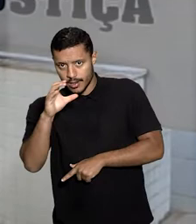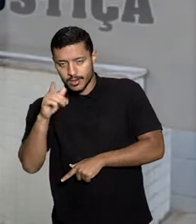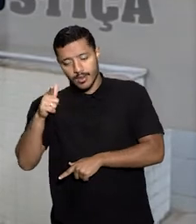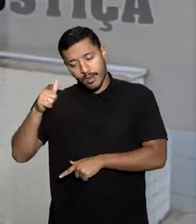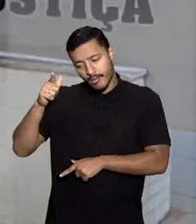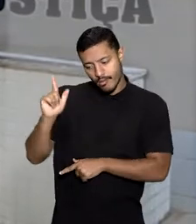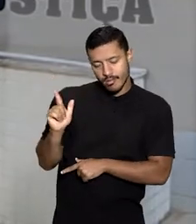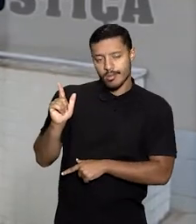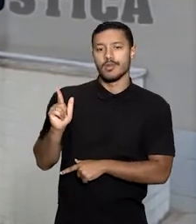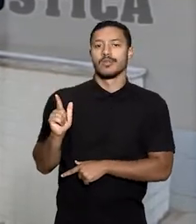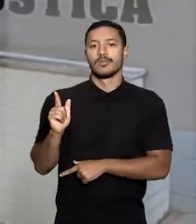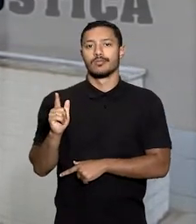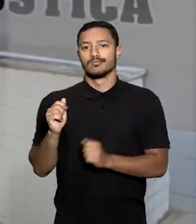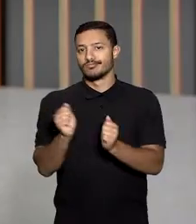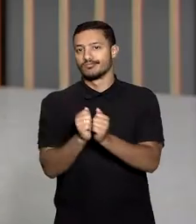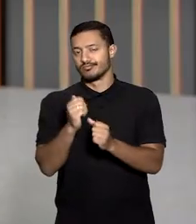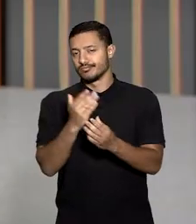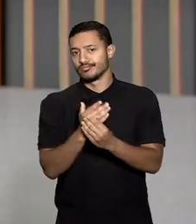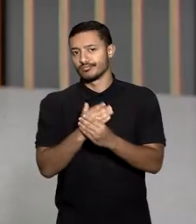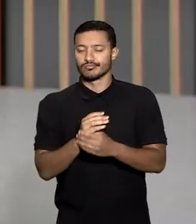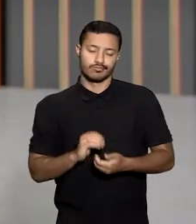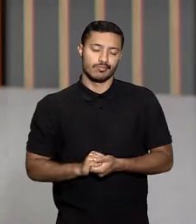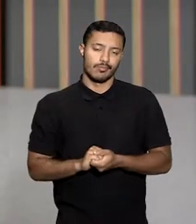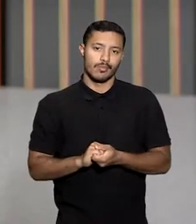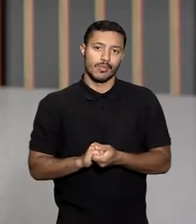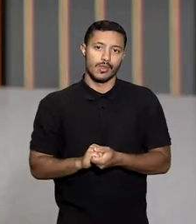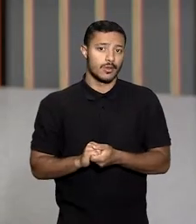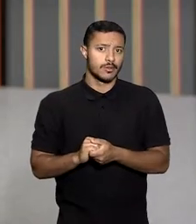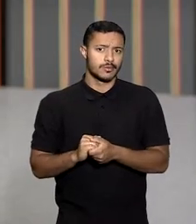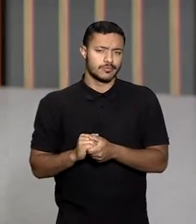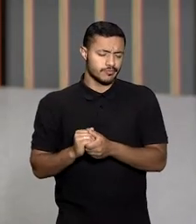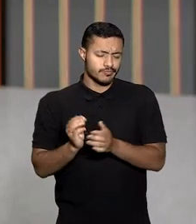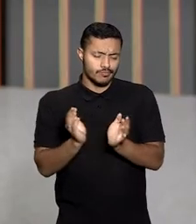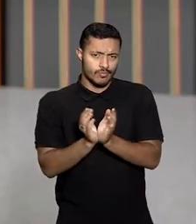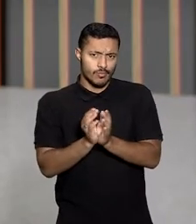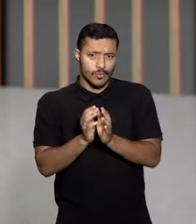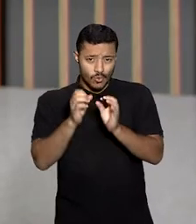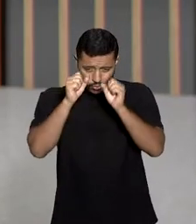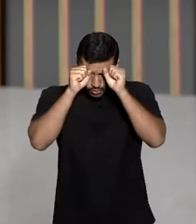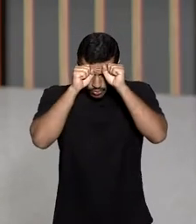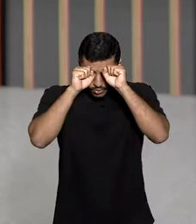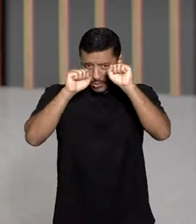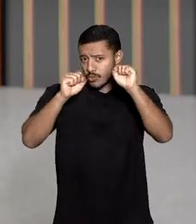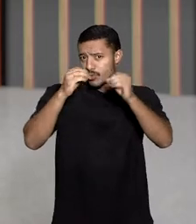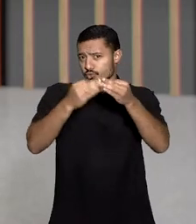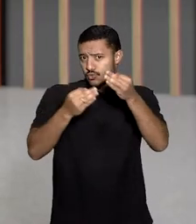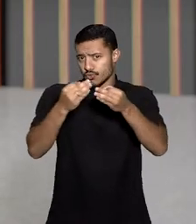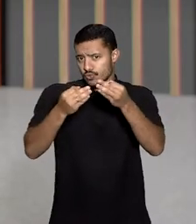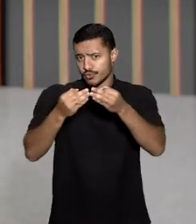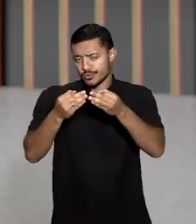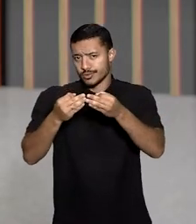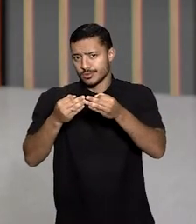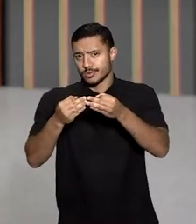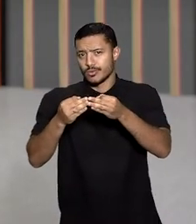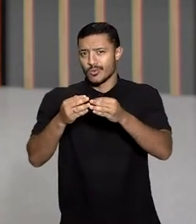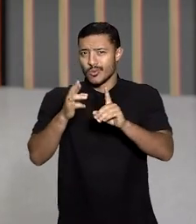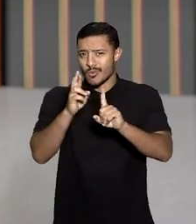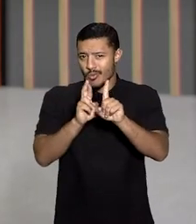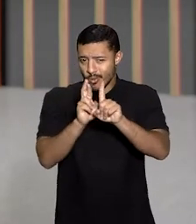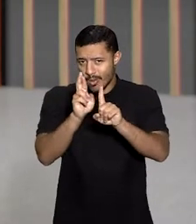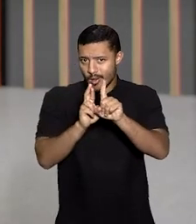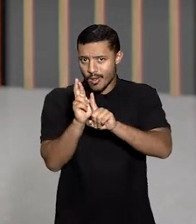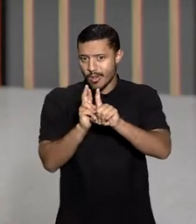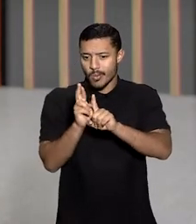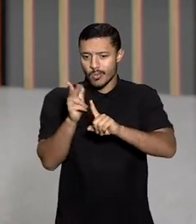relacionado ao mesmo caso. De acordo com o Regimento Interno do Tribunal de Justiça do Paraná, quando o relator fica